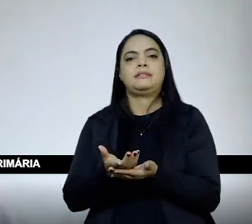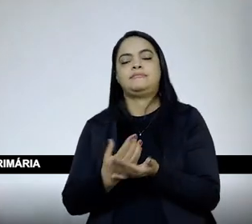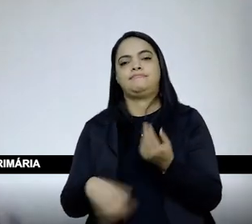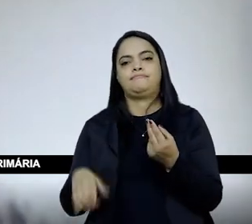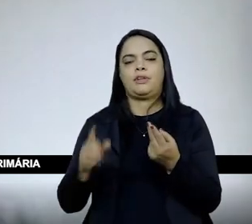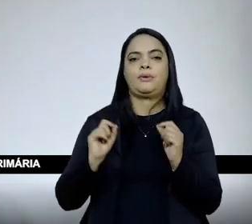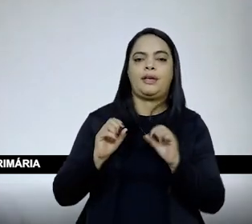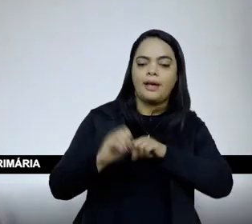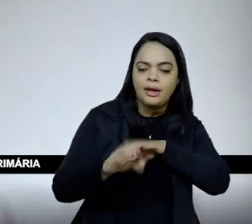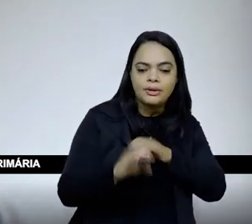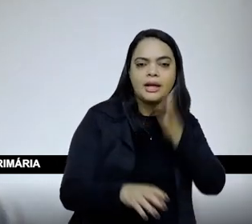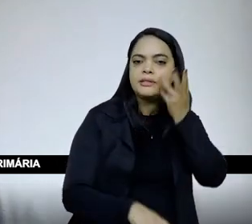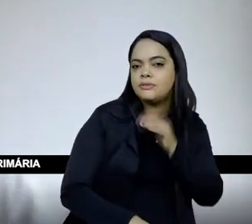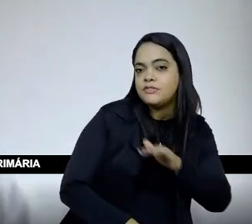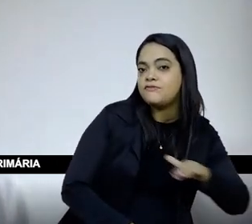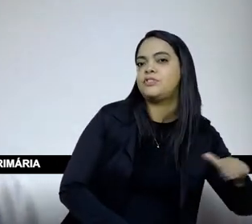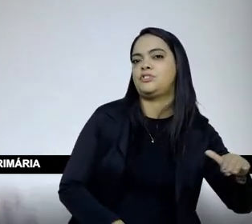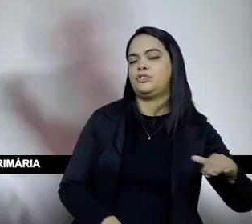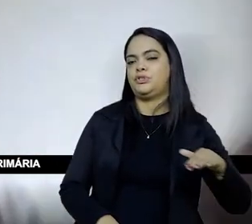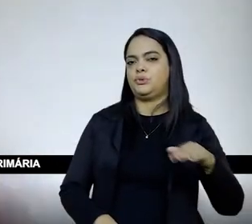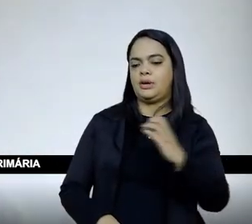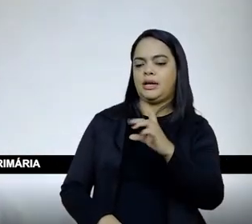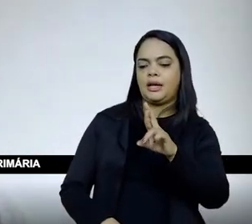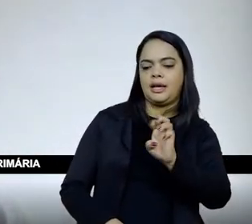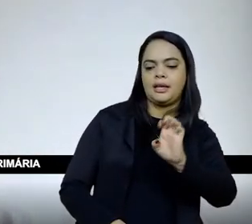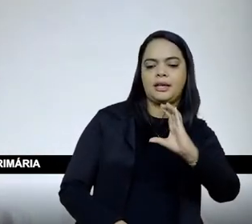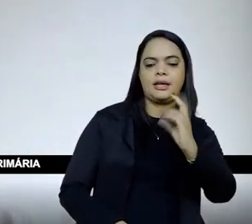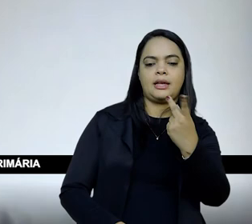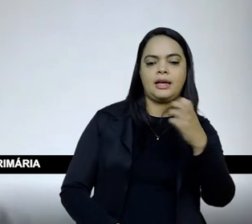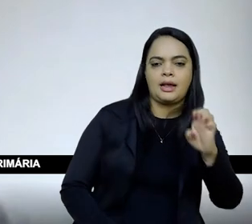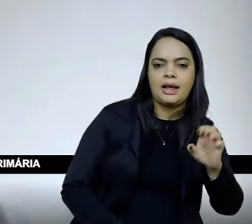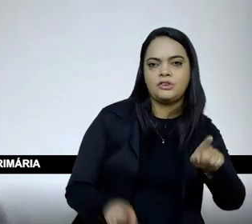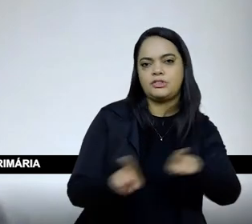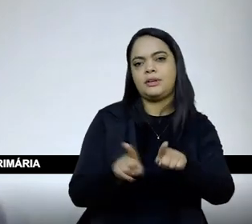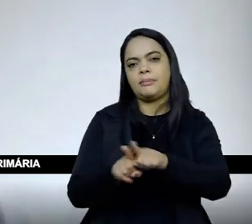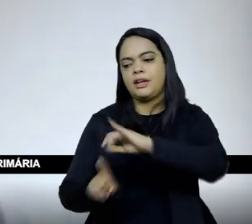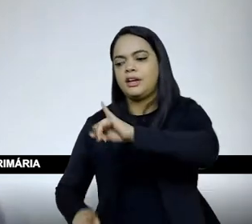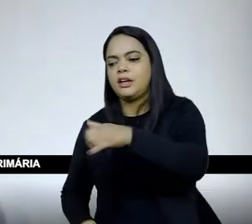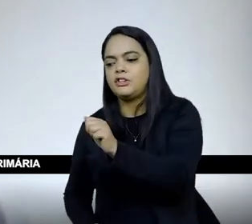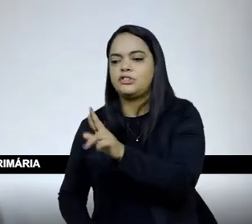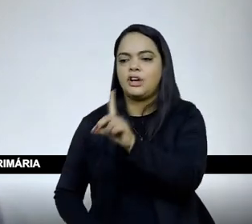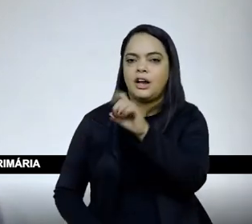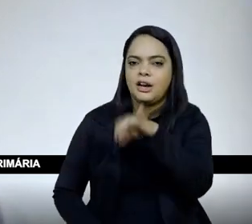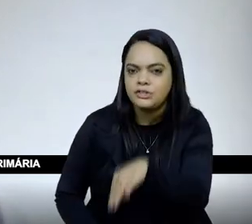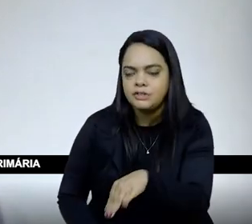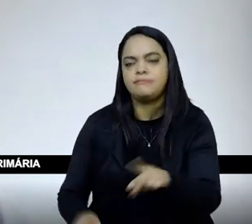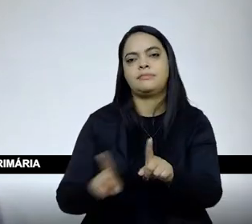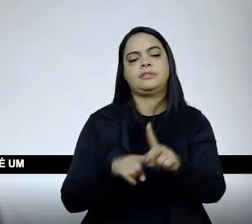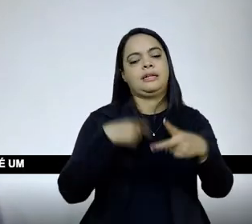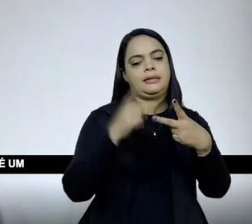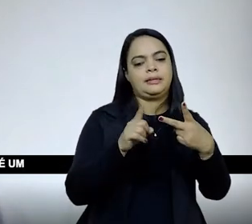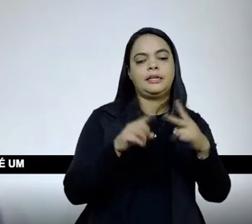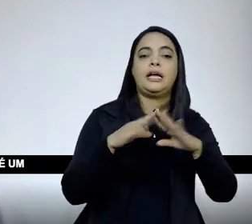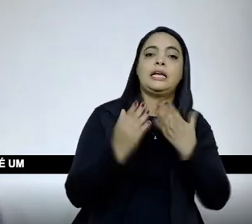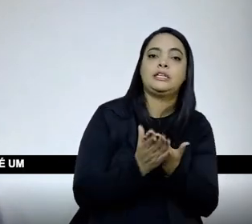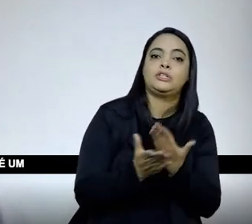que vem de creche e educação, e os jardins, né, a educação, a escola primária,